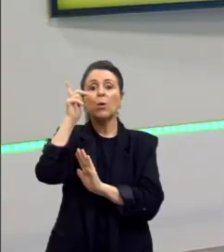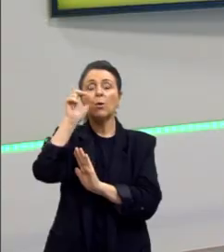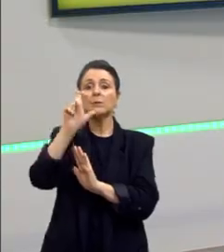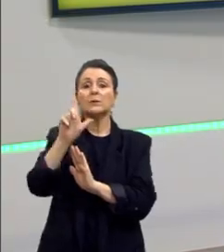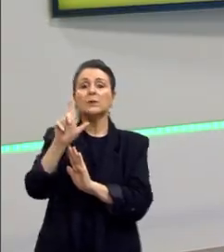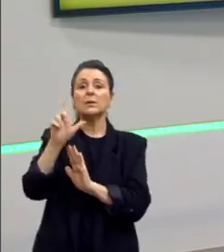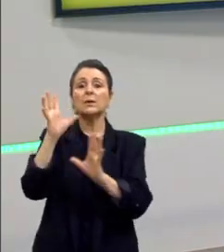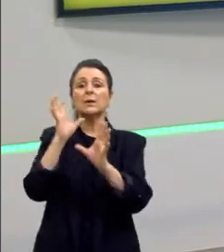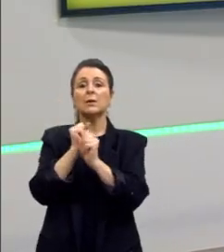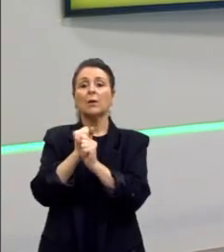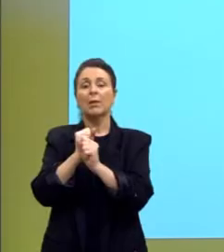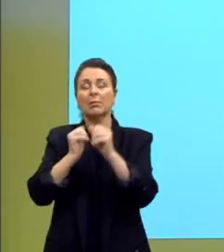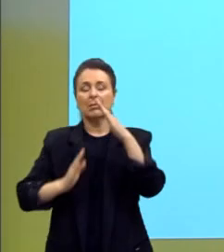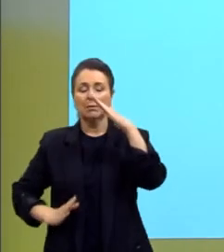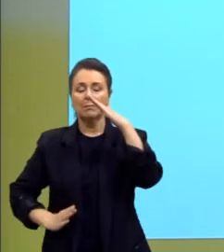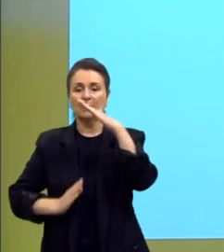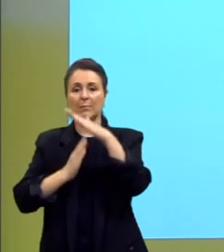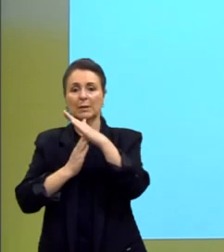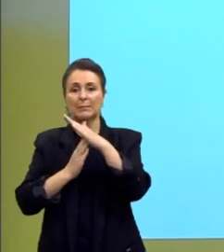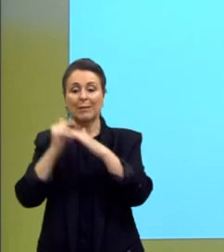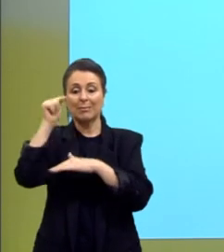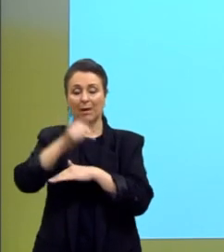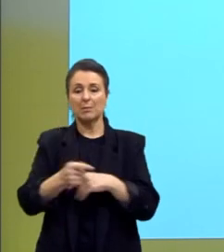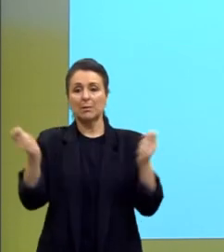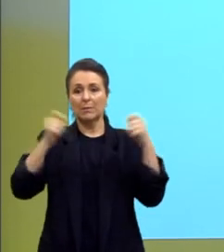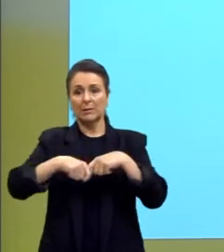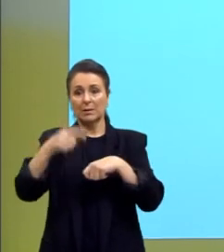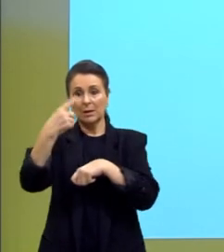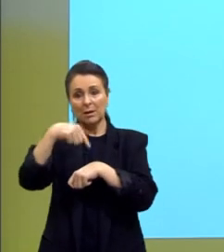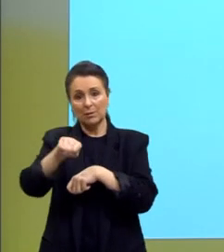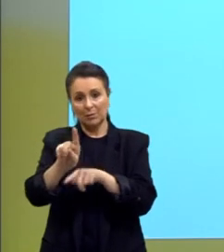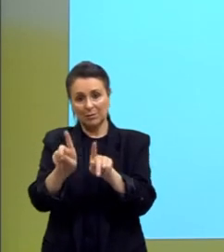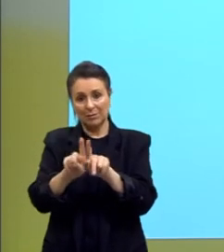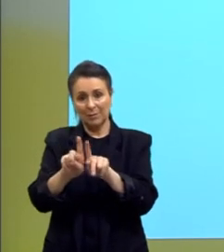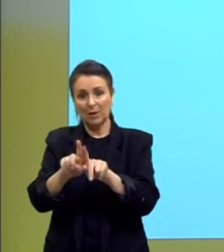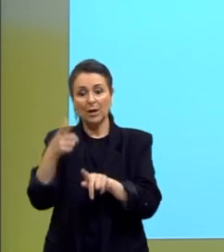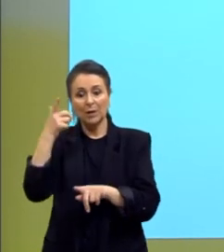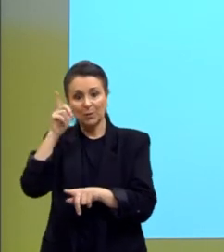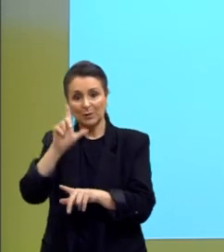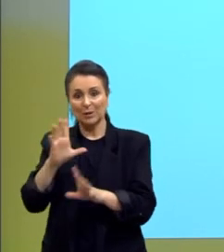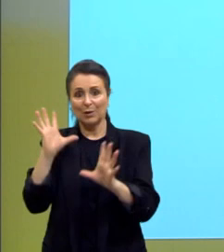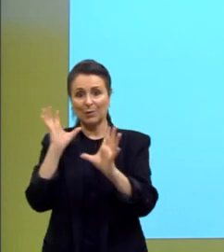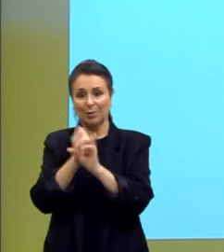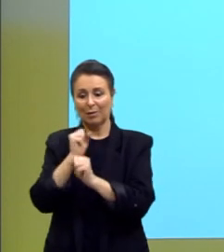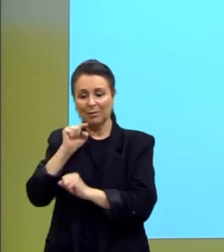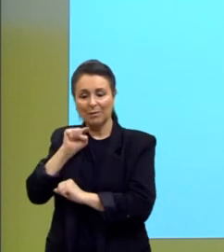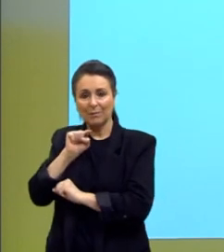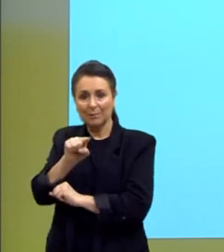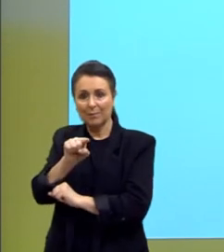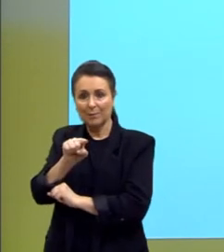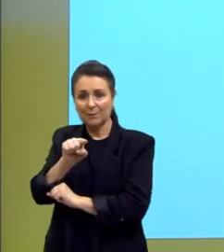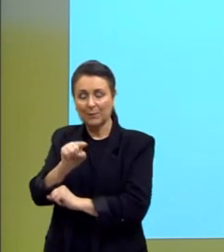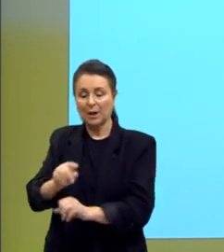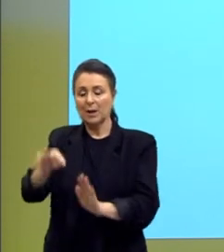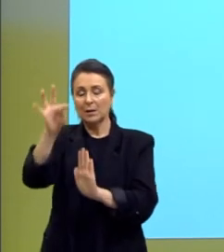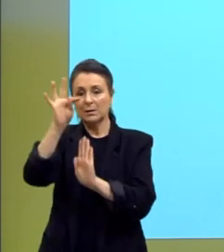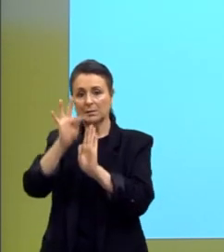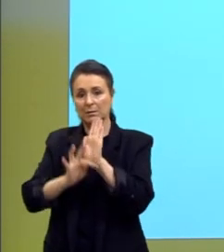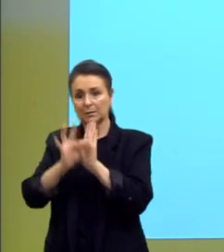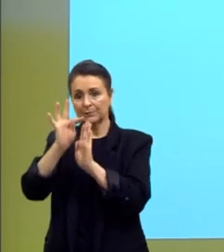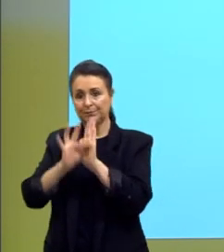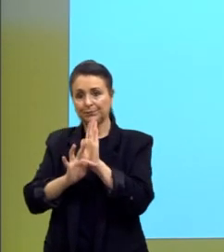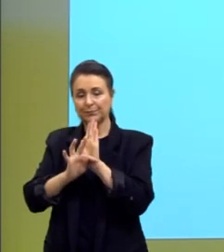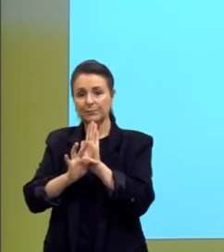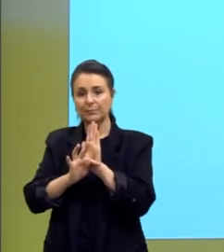a nota máxima nessa competência em todas as outras e assim teve a nota mil. Esse texto é